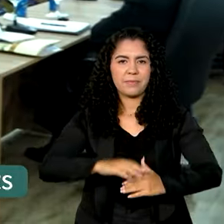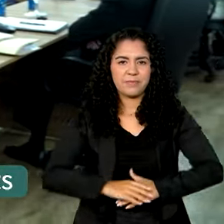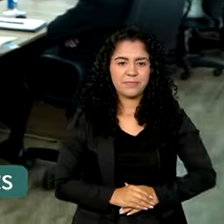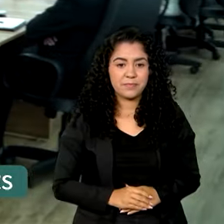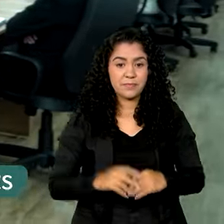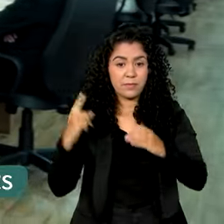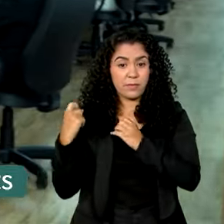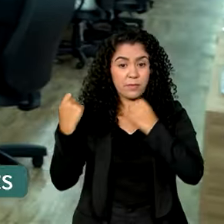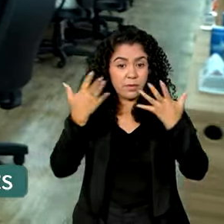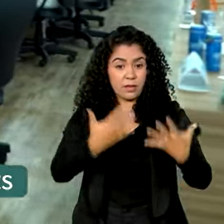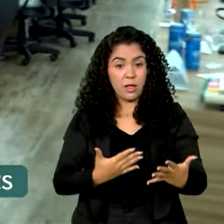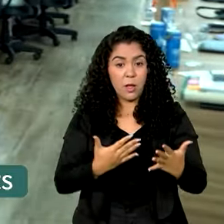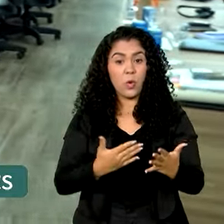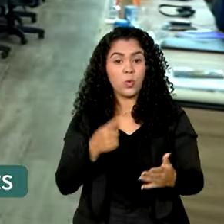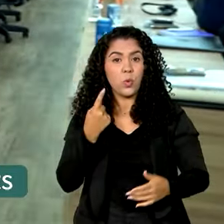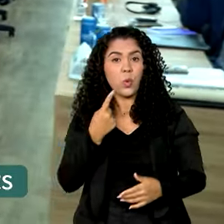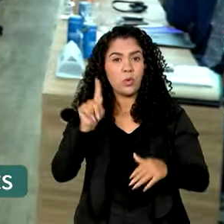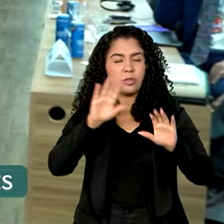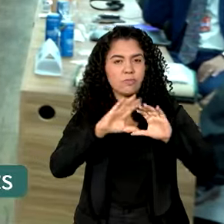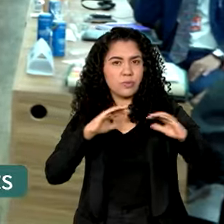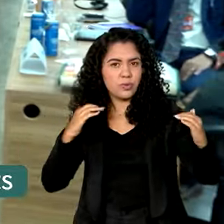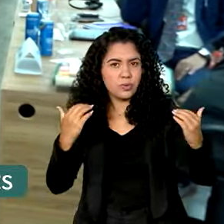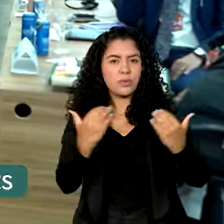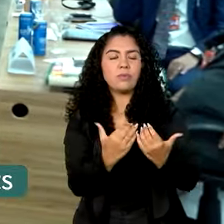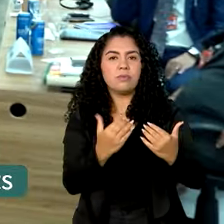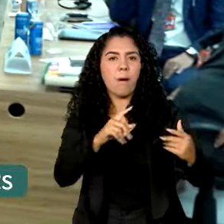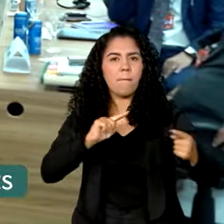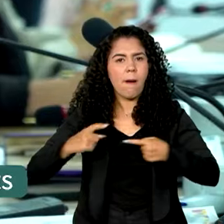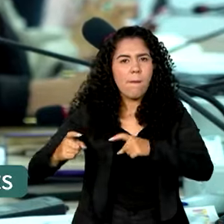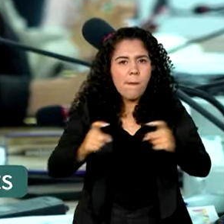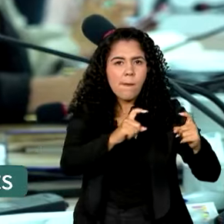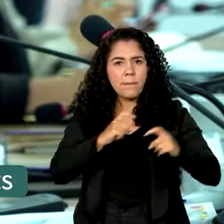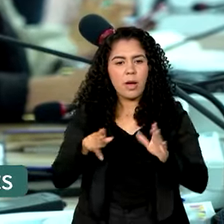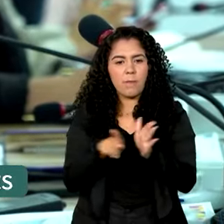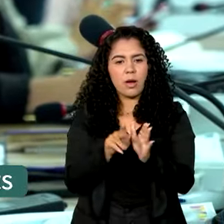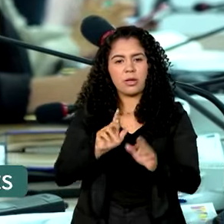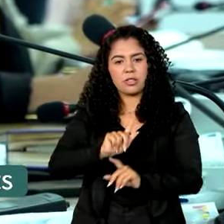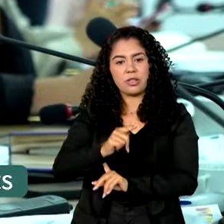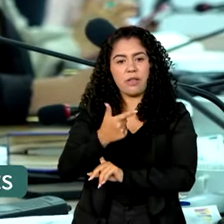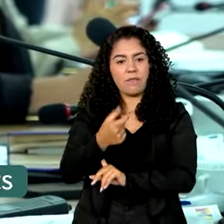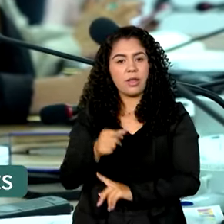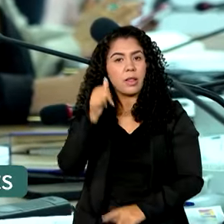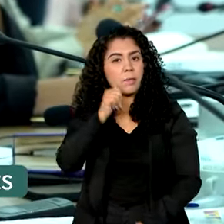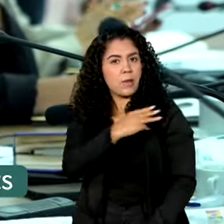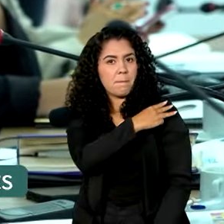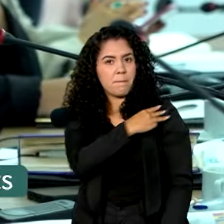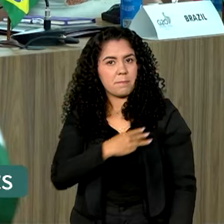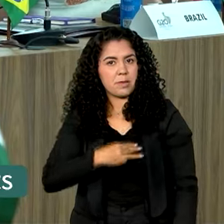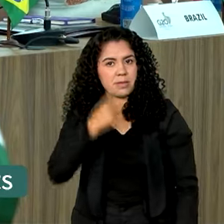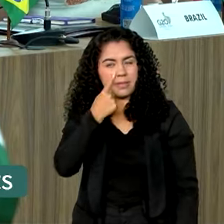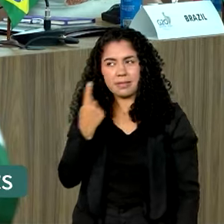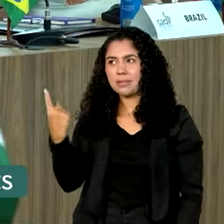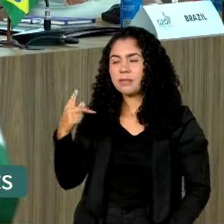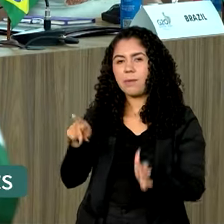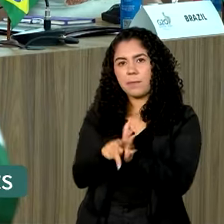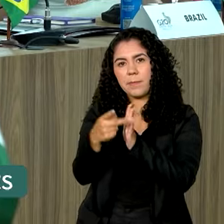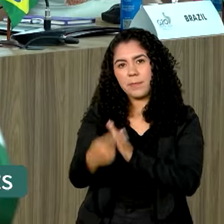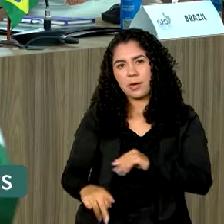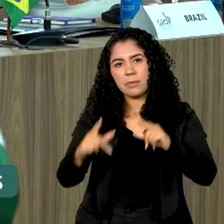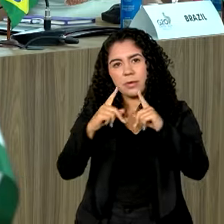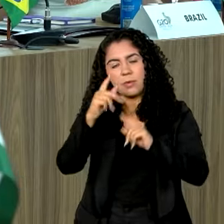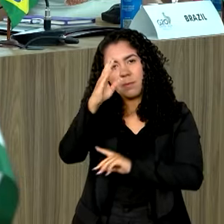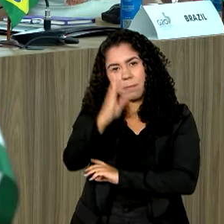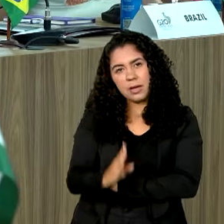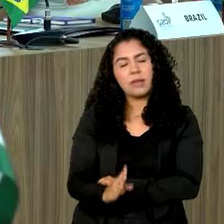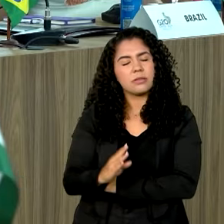No encontro final de ministras de políticas para as mulheres do G20, a ministra brasileira, Cida Gonçalves, destacou